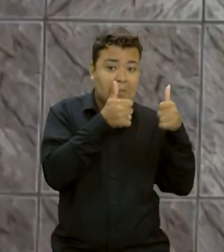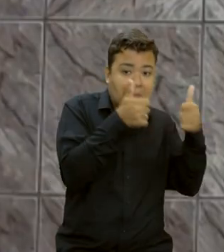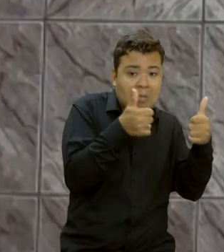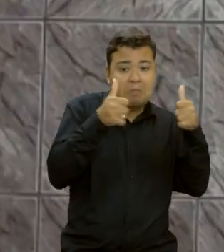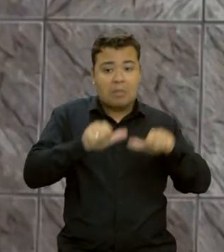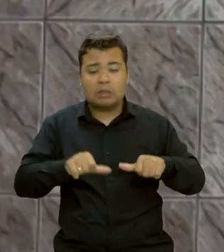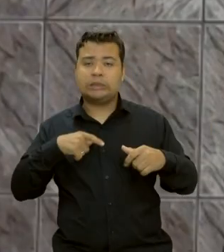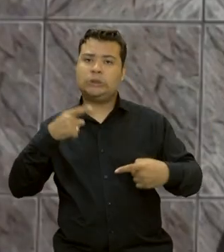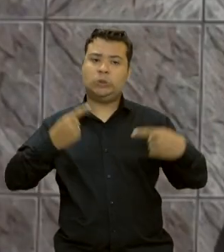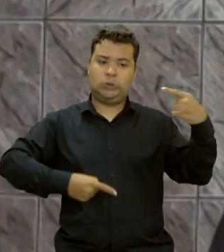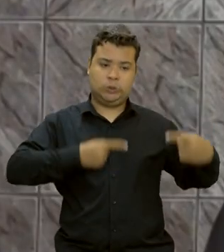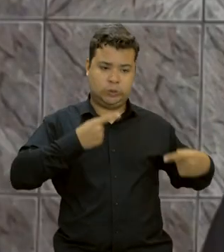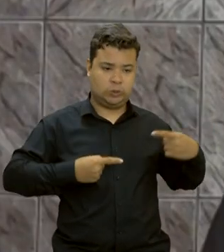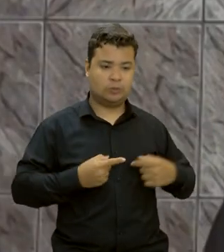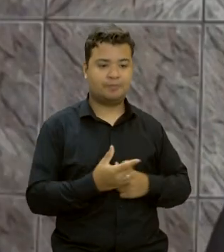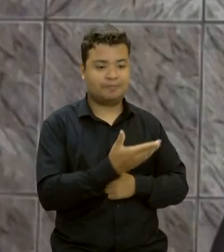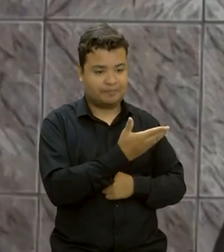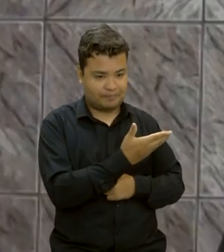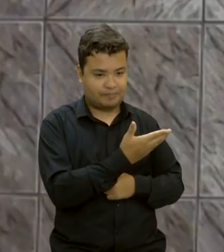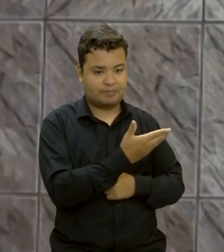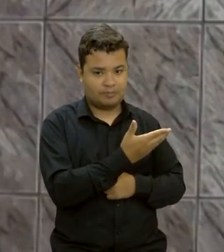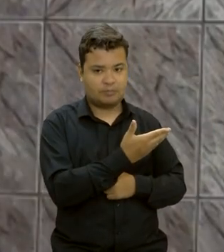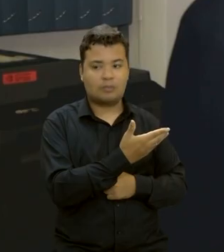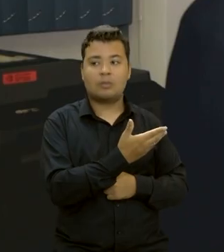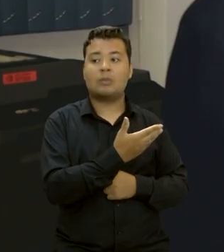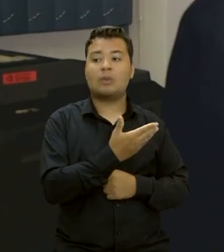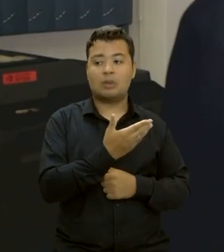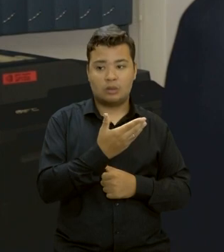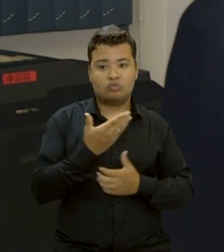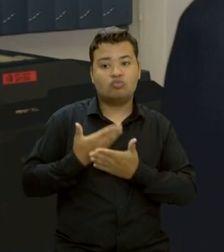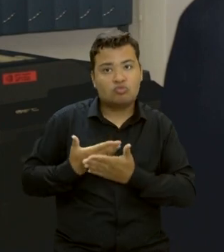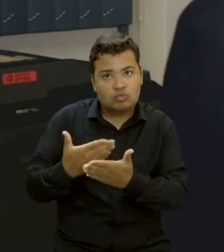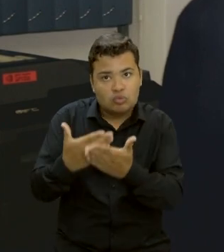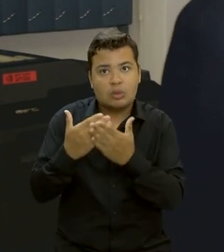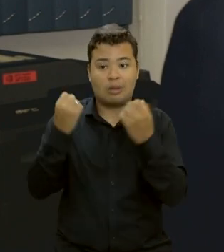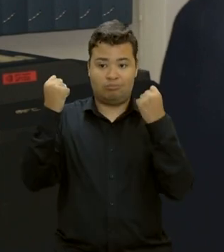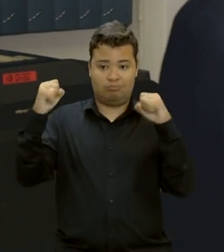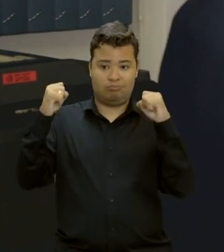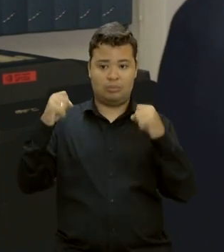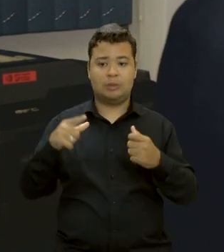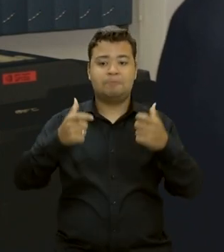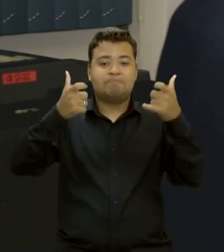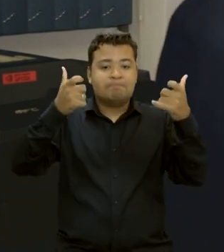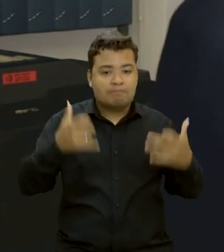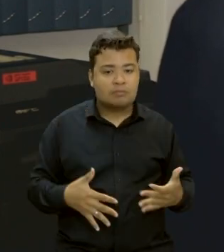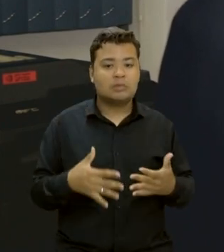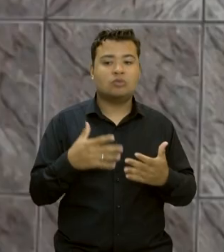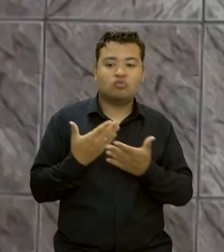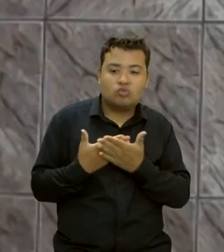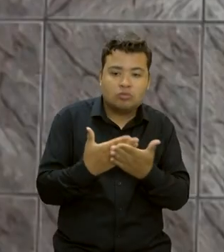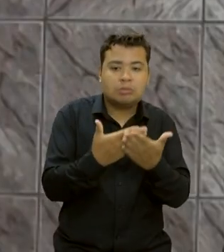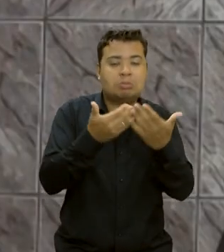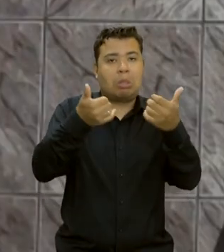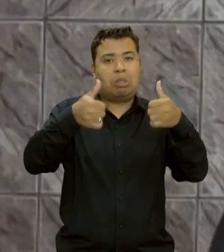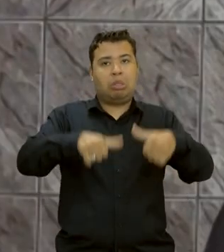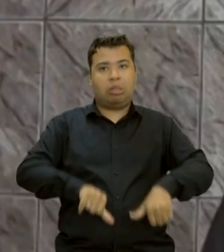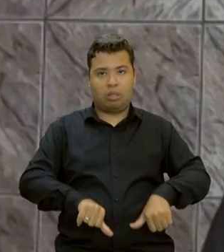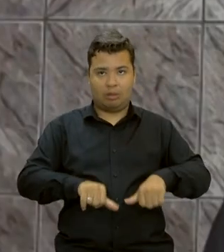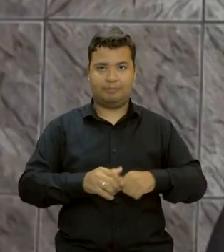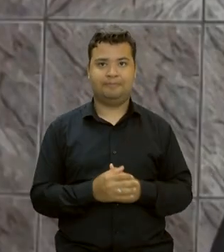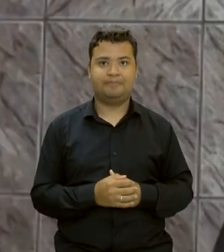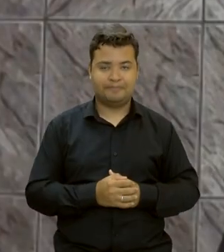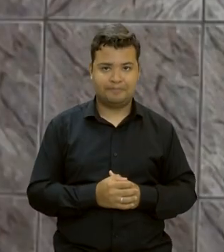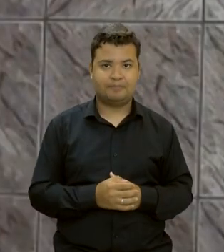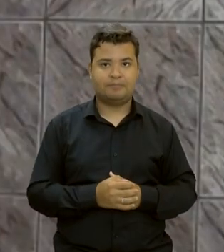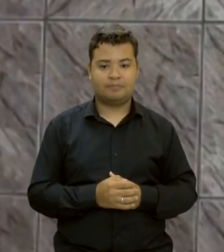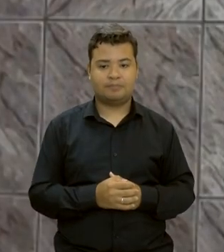Nicolas Evangelista, graduando de Educação Física, confirma que o próprio rendimento caiu. Quando a gente pensa, ainda